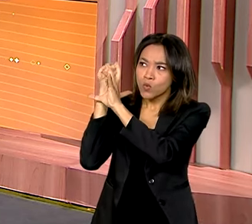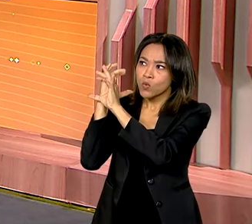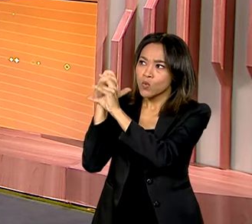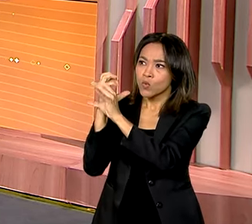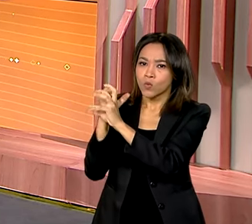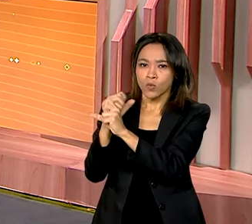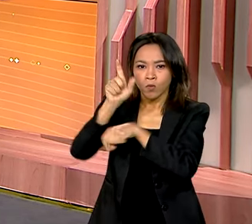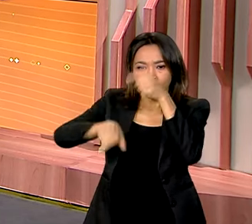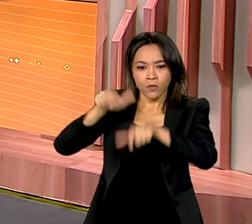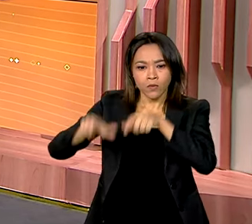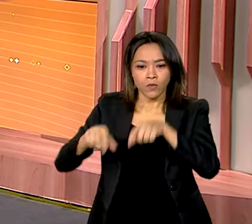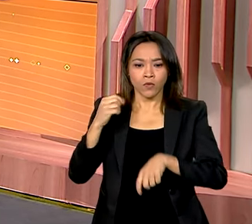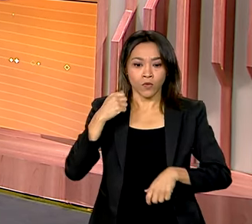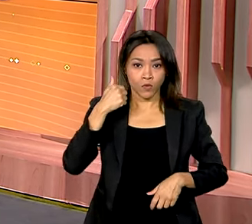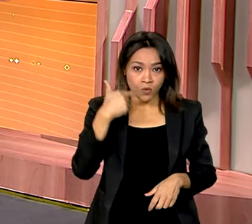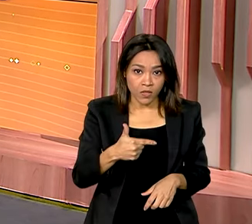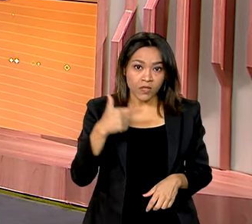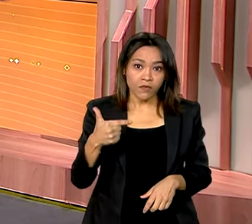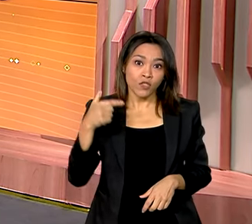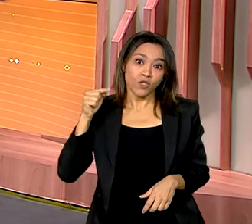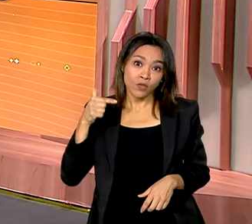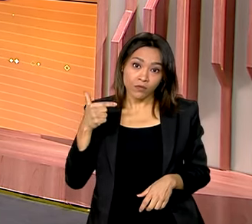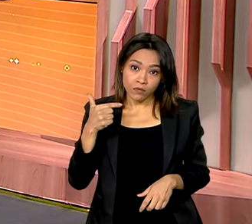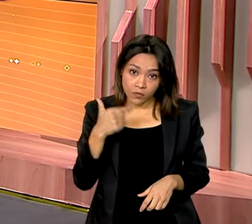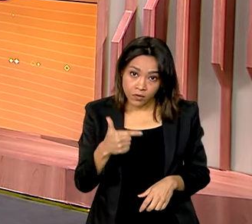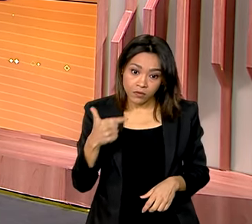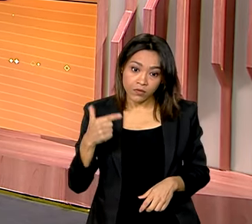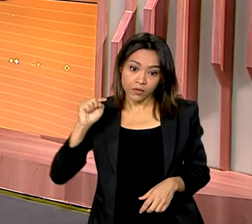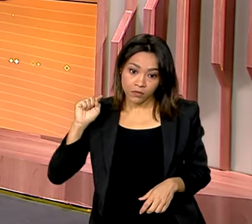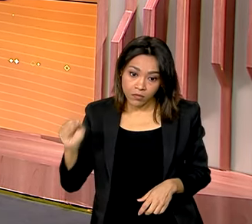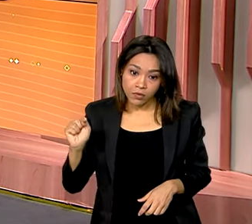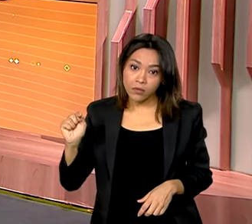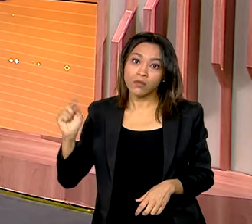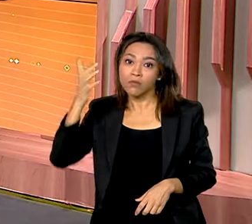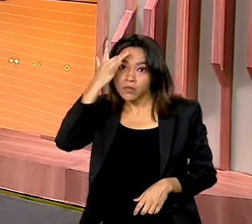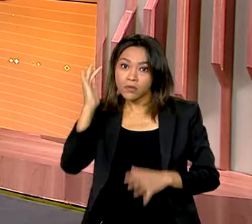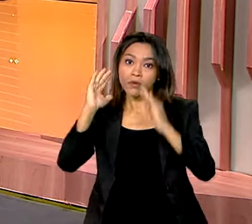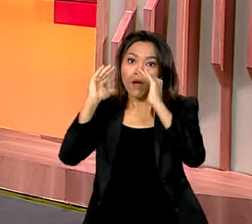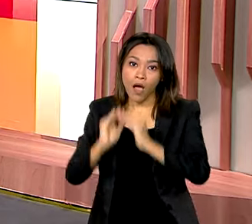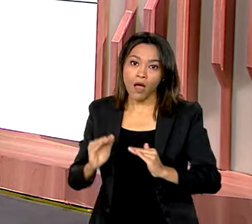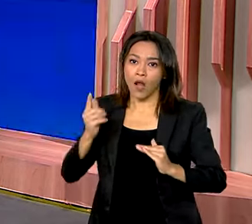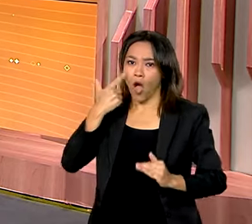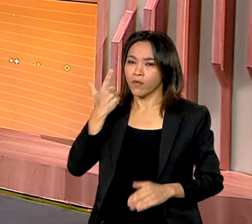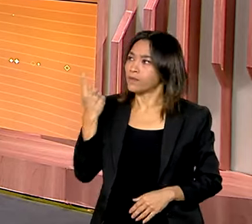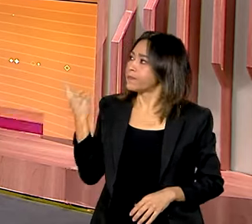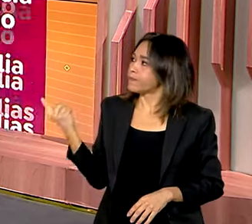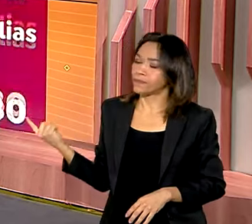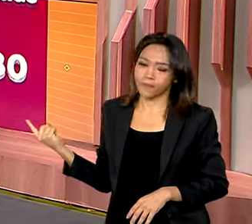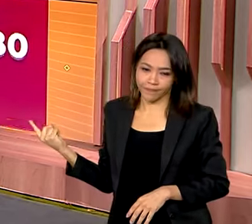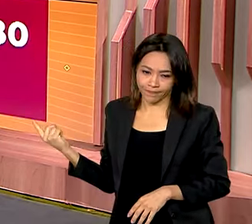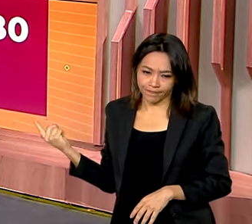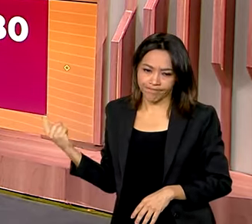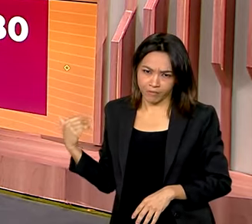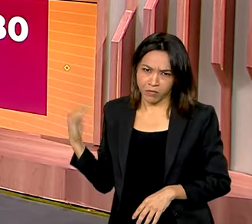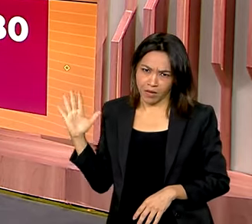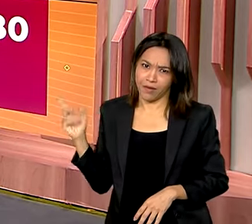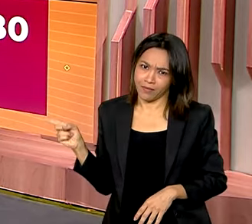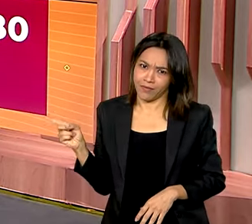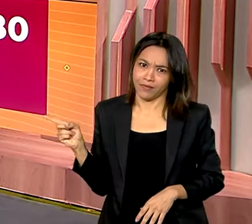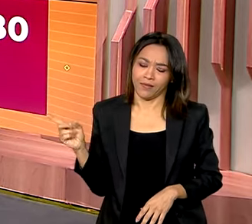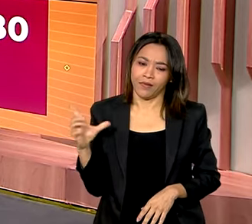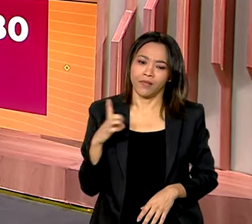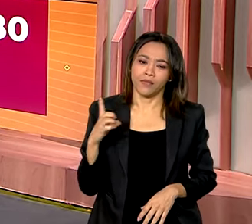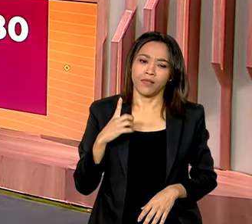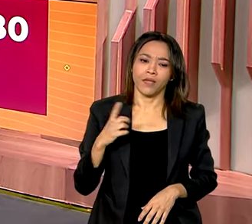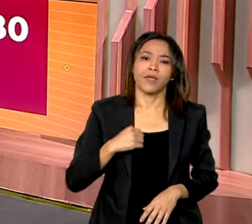222 mil habitantes. Você vê aqui no mapa com a gente que Palhoça tem cerca aí